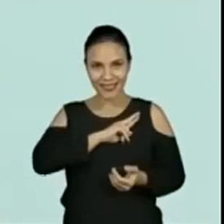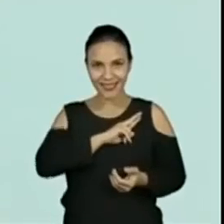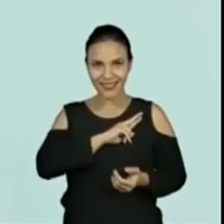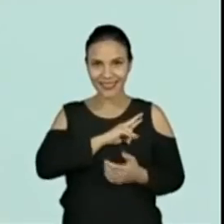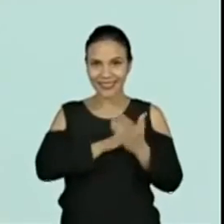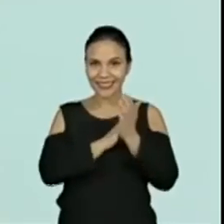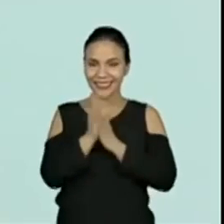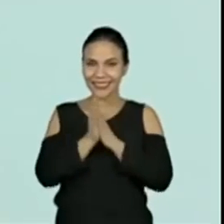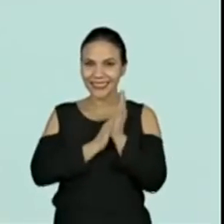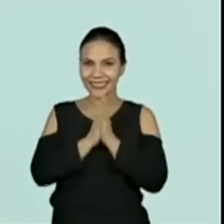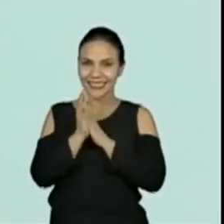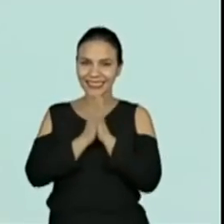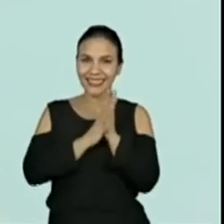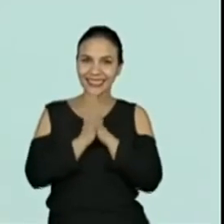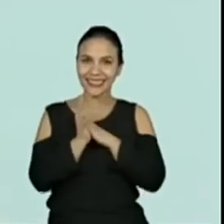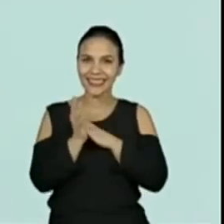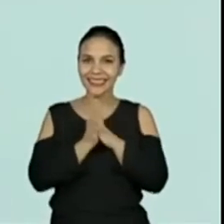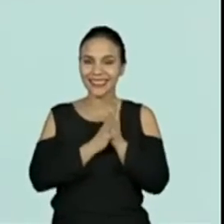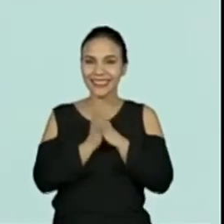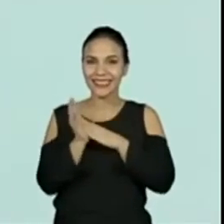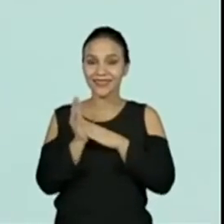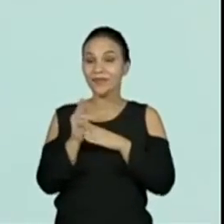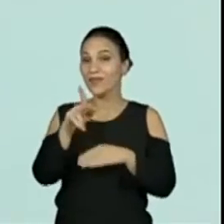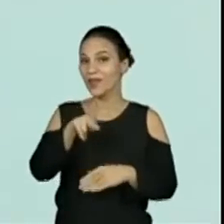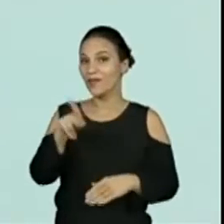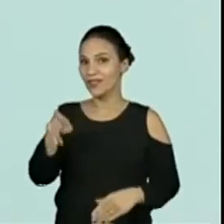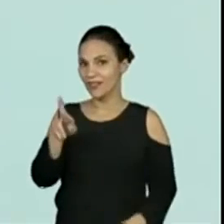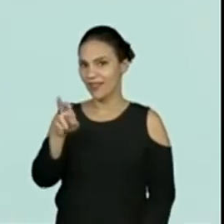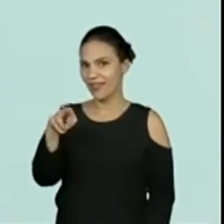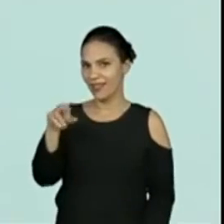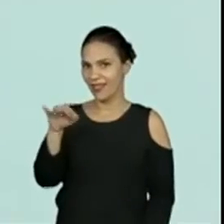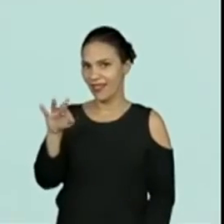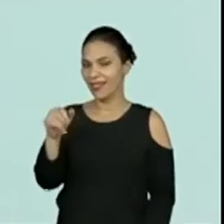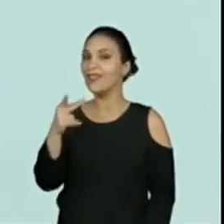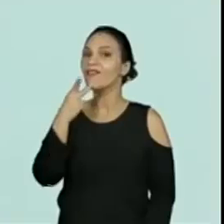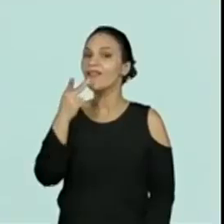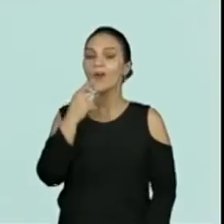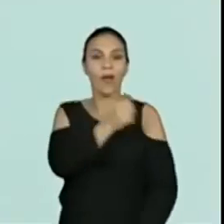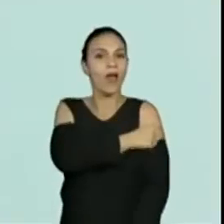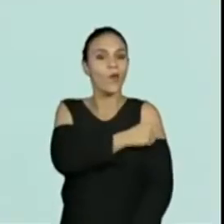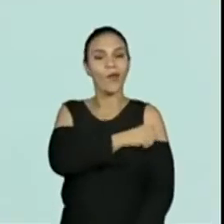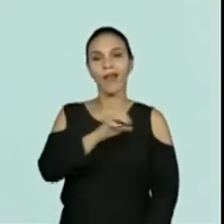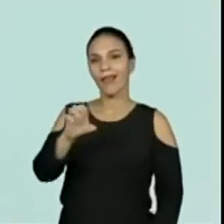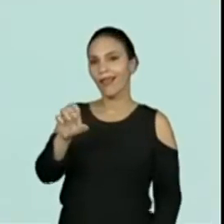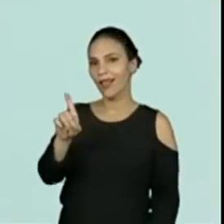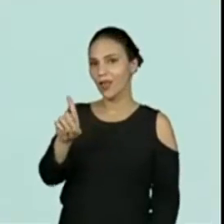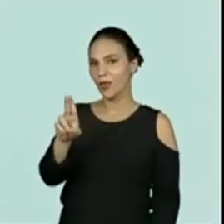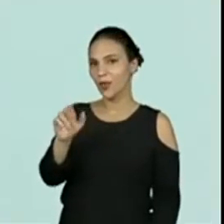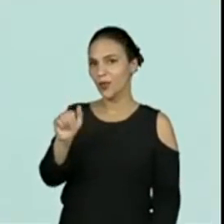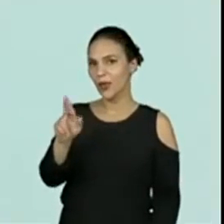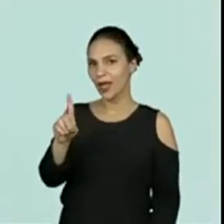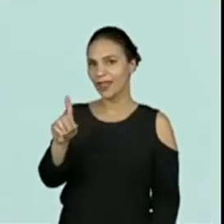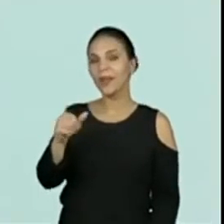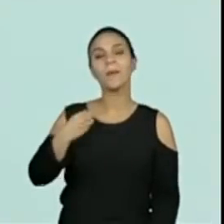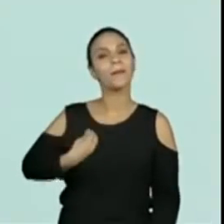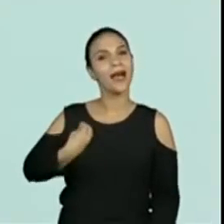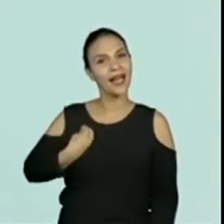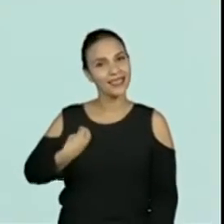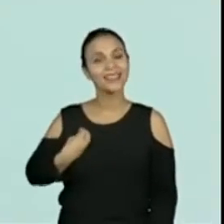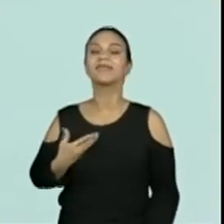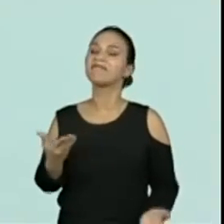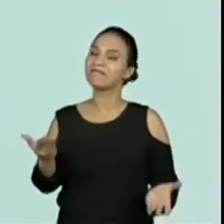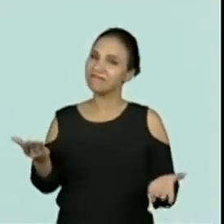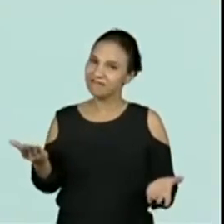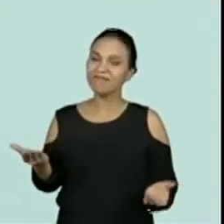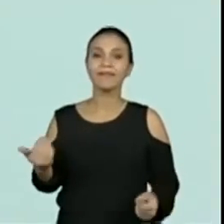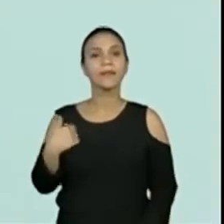enigma? Olha, a professora Renata disse que a Eduarda está participando. Muito bem. A gente tem que pensar